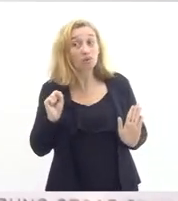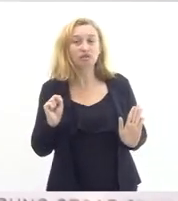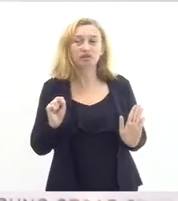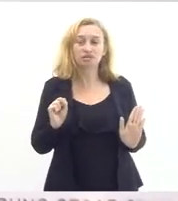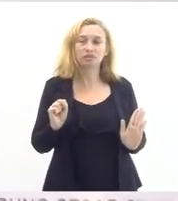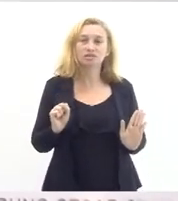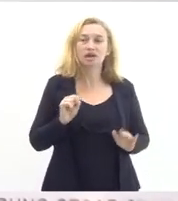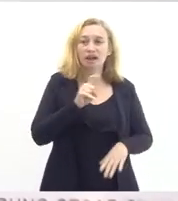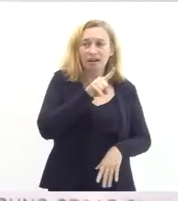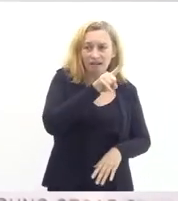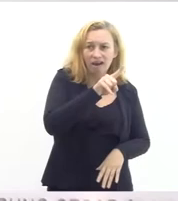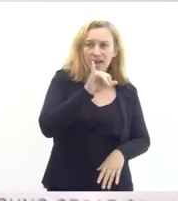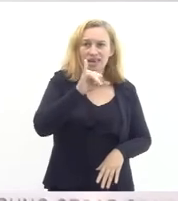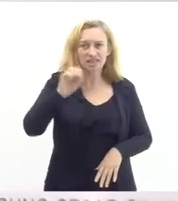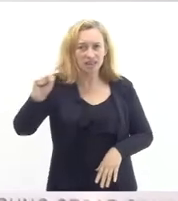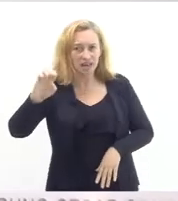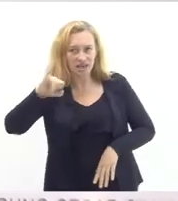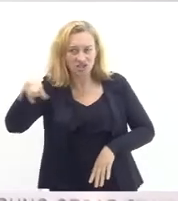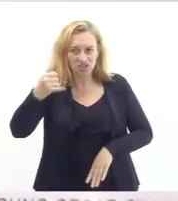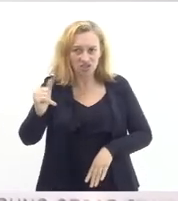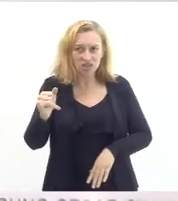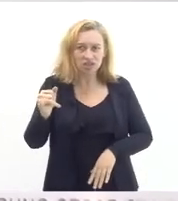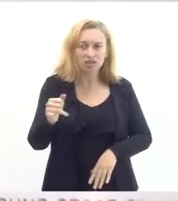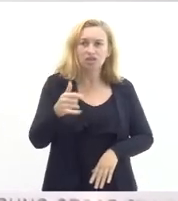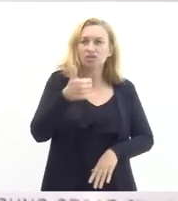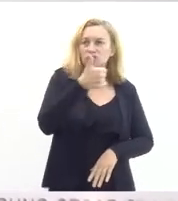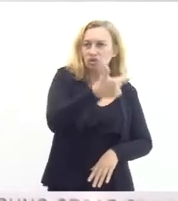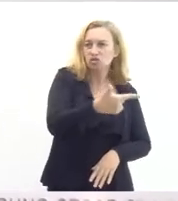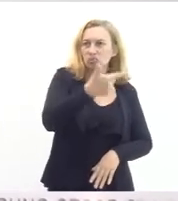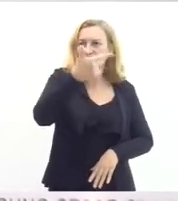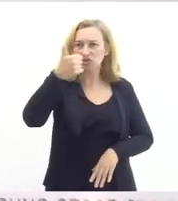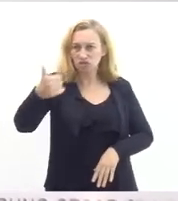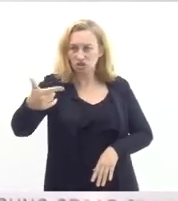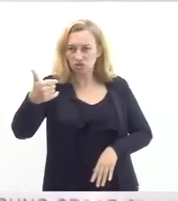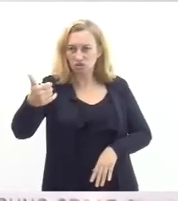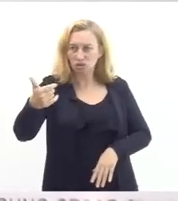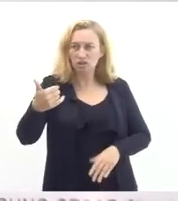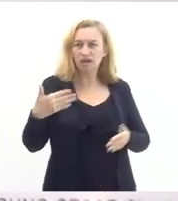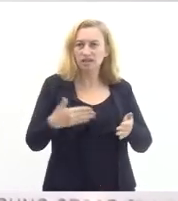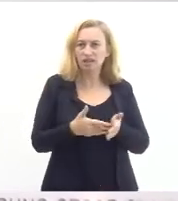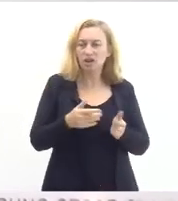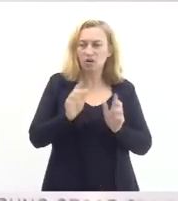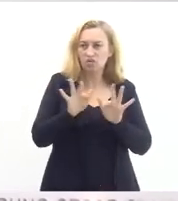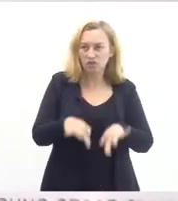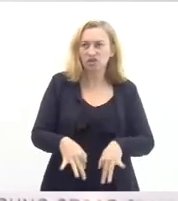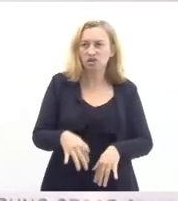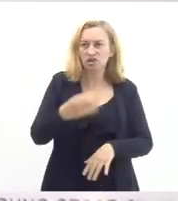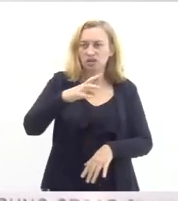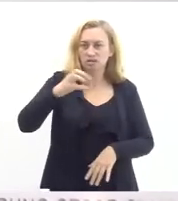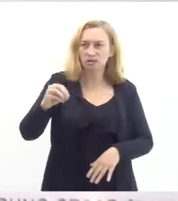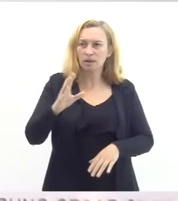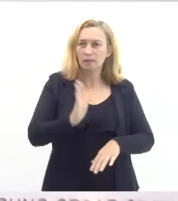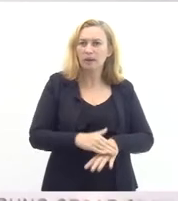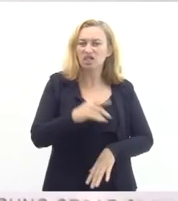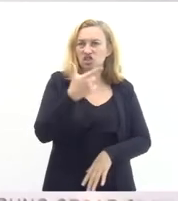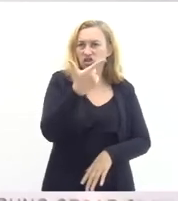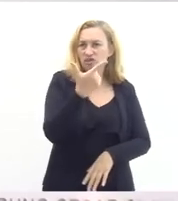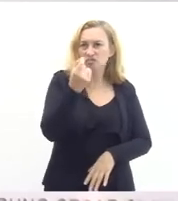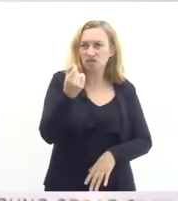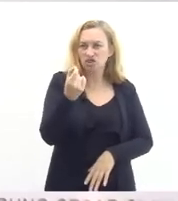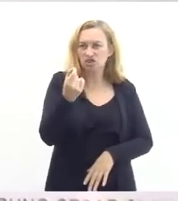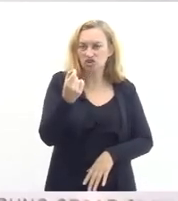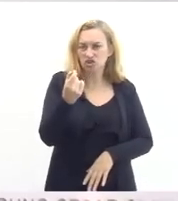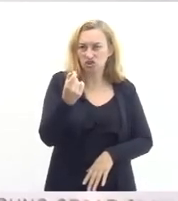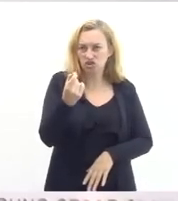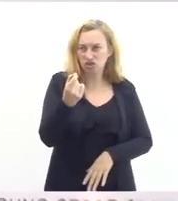no ISERJ então ficamos em 2022 até o final de março com mais de 20 turmas sem aula